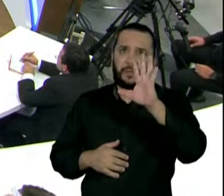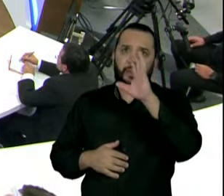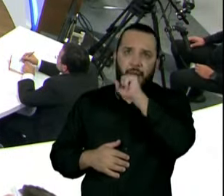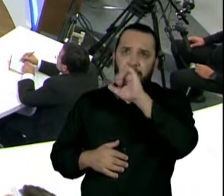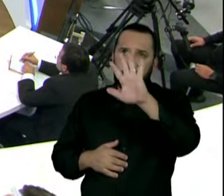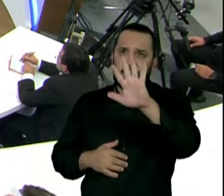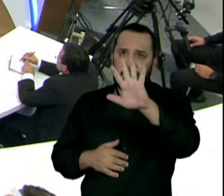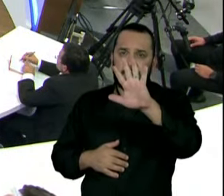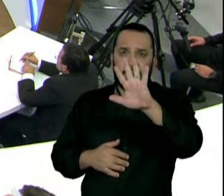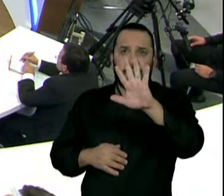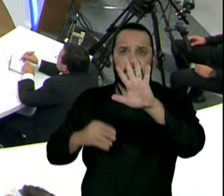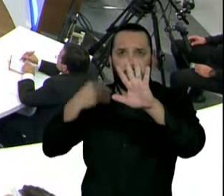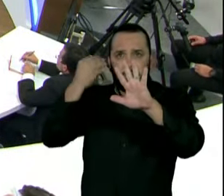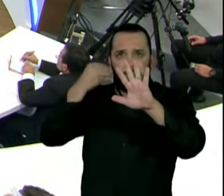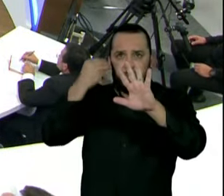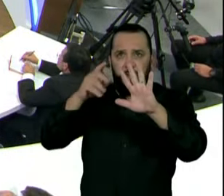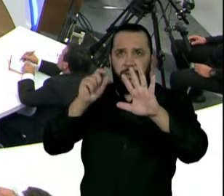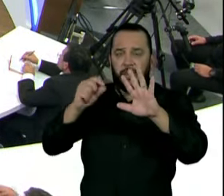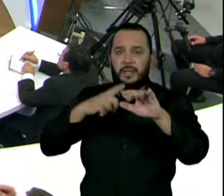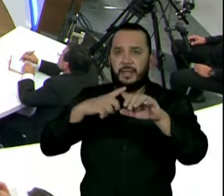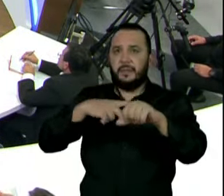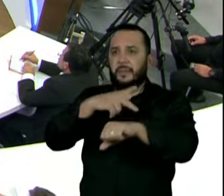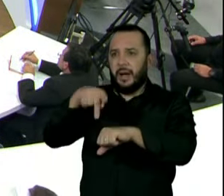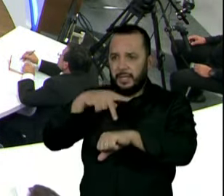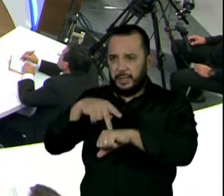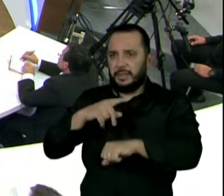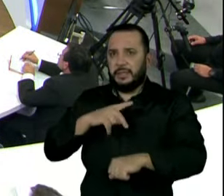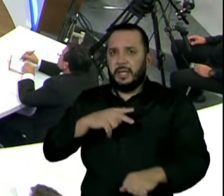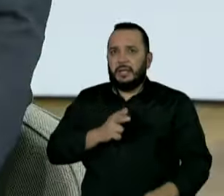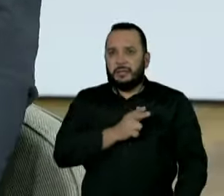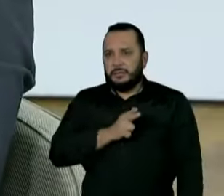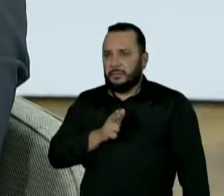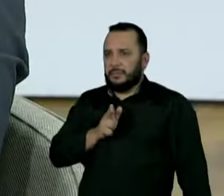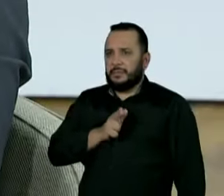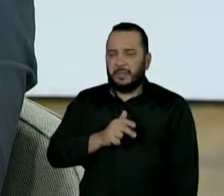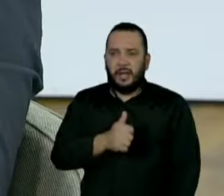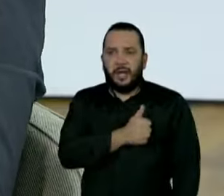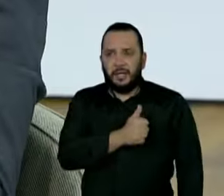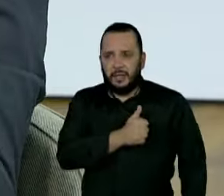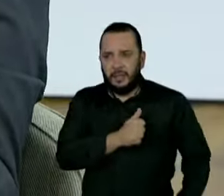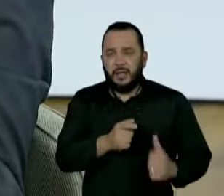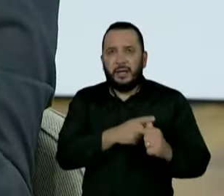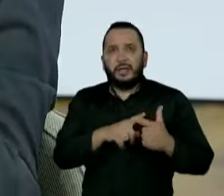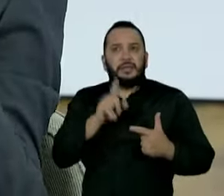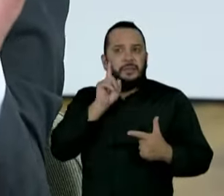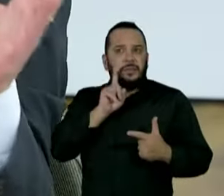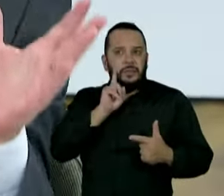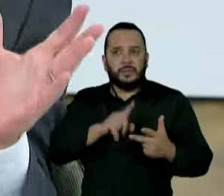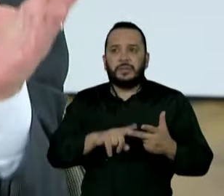usar, Vera, de experiência, os tais países que têm de experiência, Canadá e Estados Unidos... Irapã.